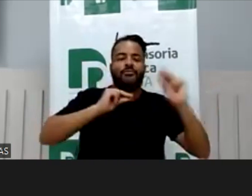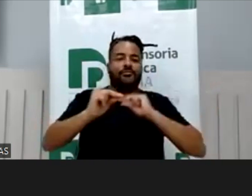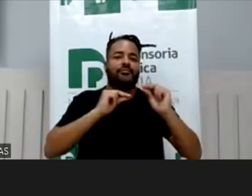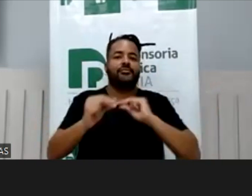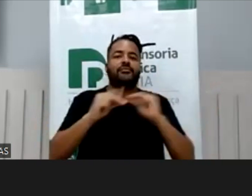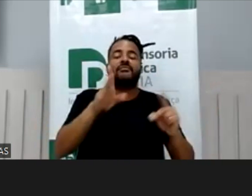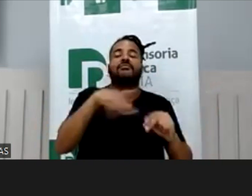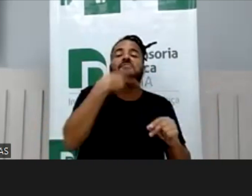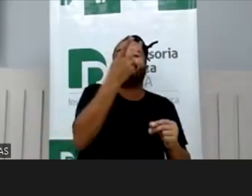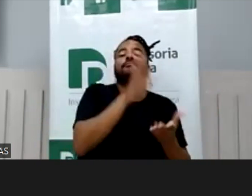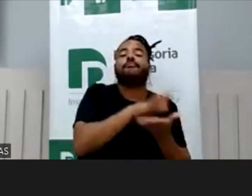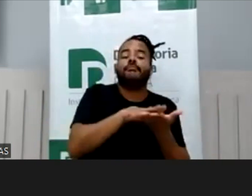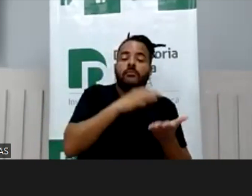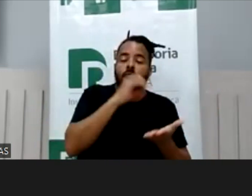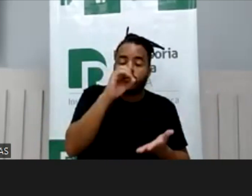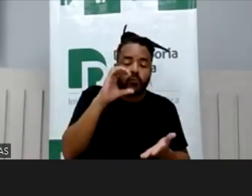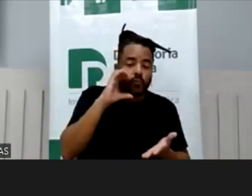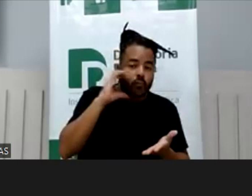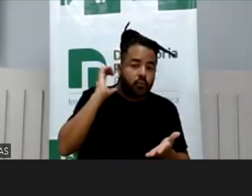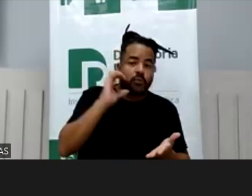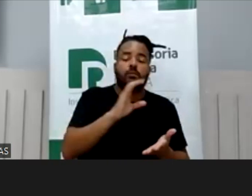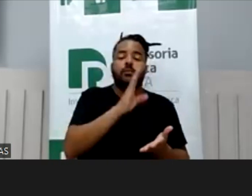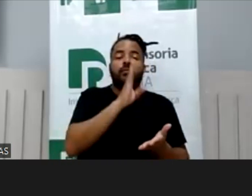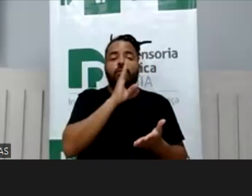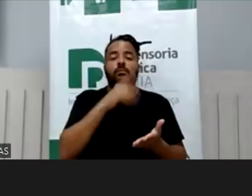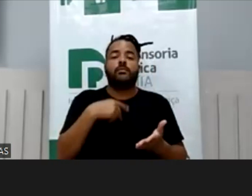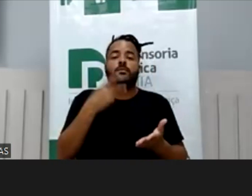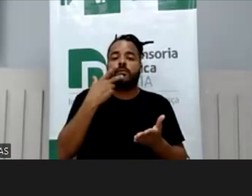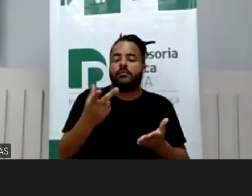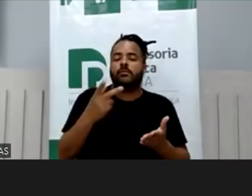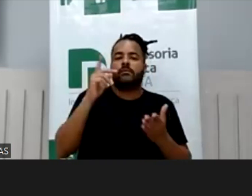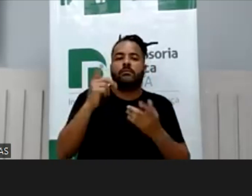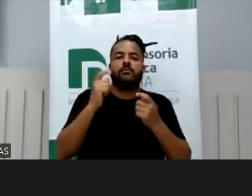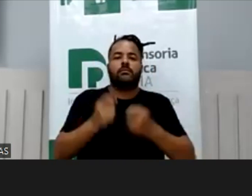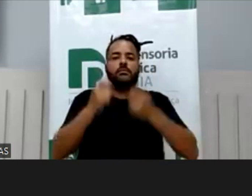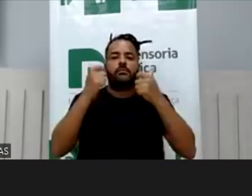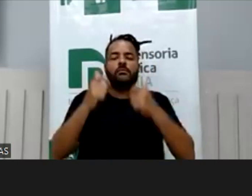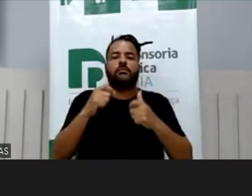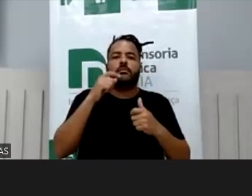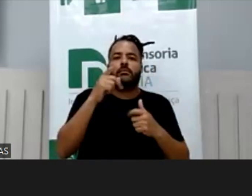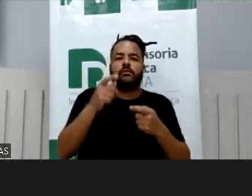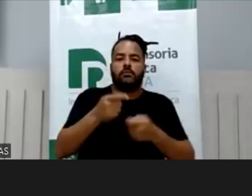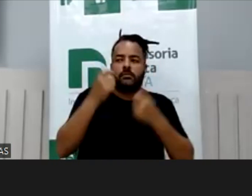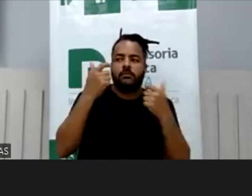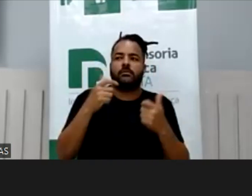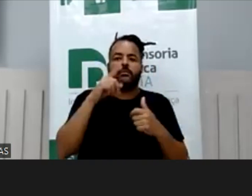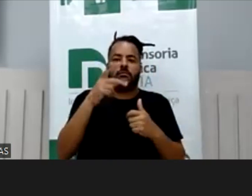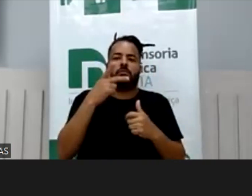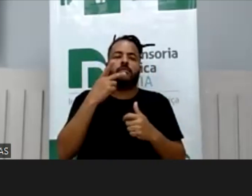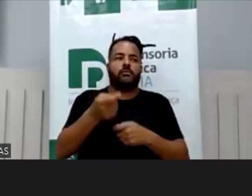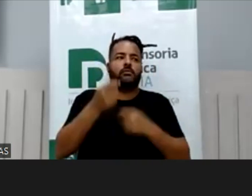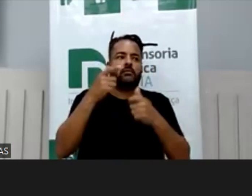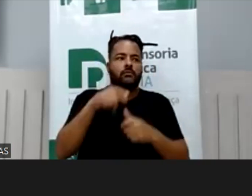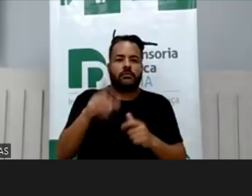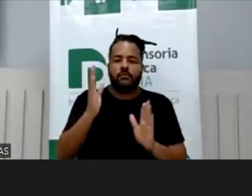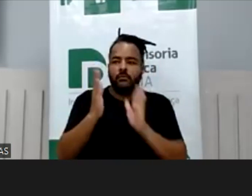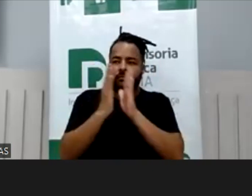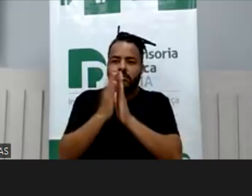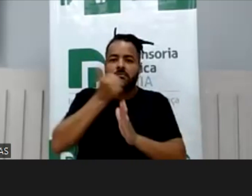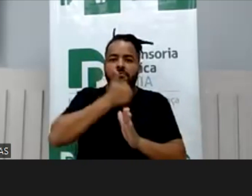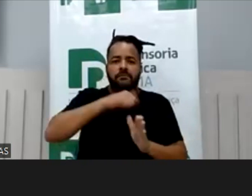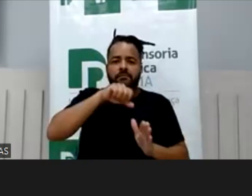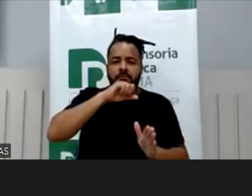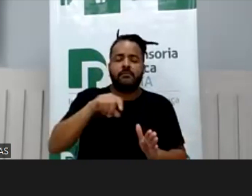dizer que ninguém fala nada disso. Recentemente, no Festival da Virada, a gente estava participando, eu fui abordar uma mãe que estava com